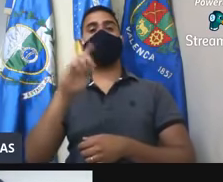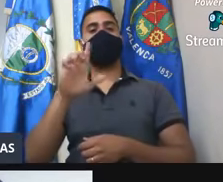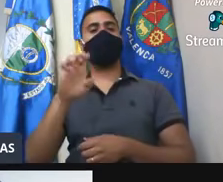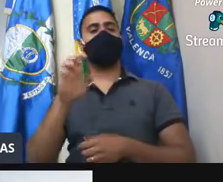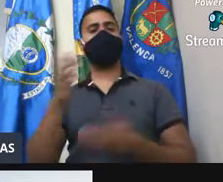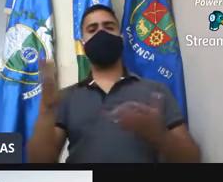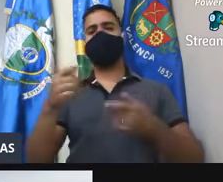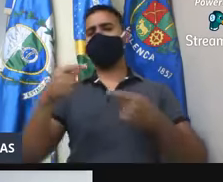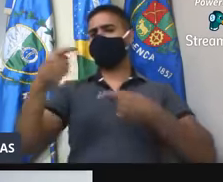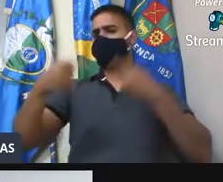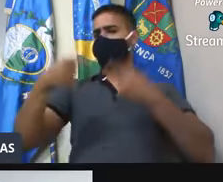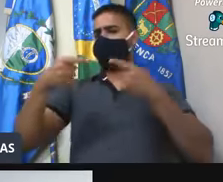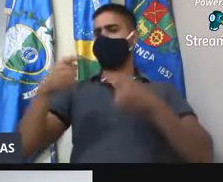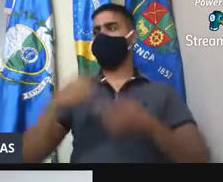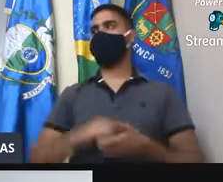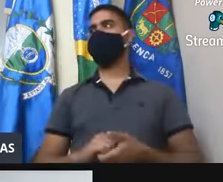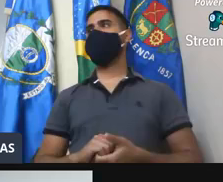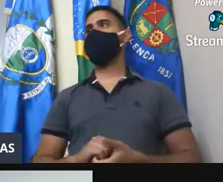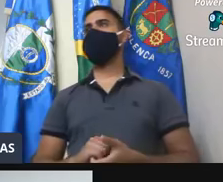sem conta em discussão,